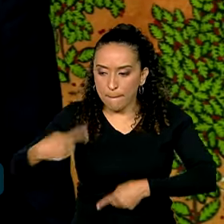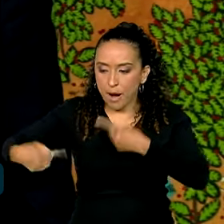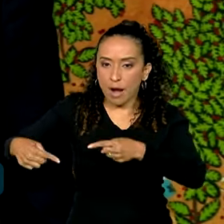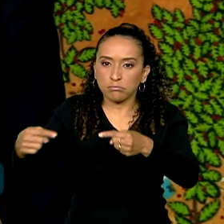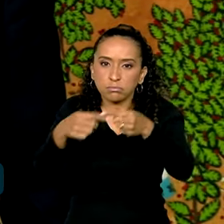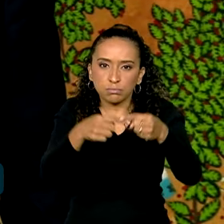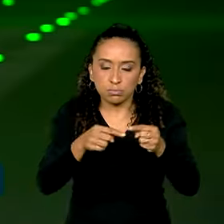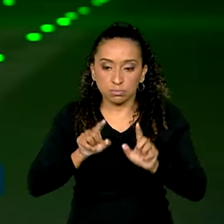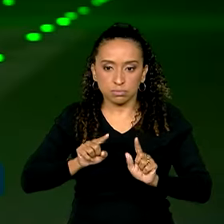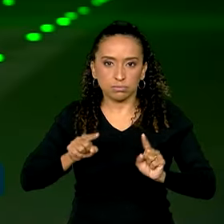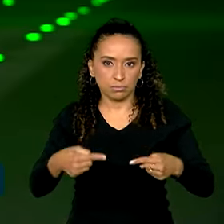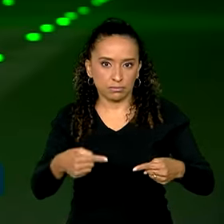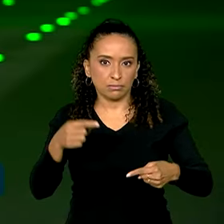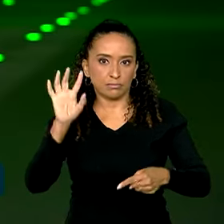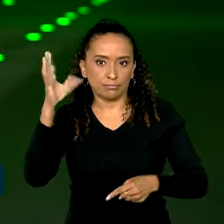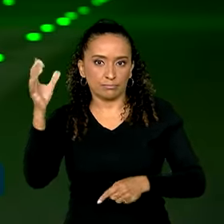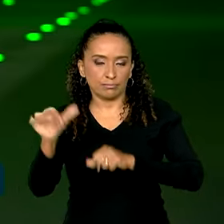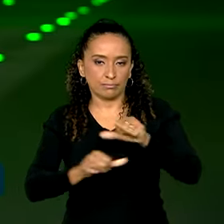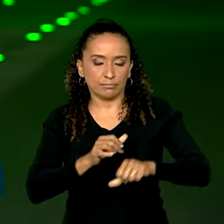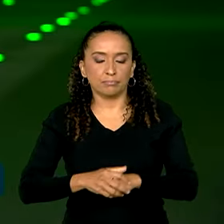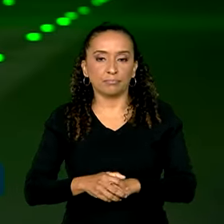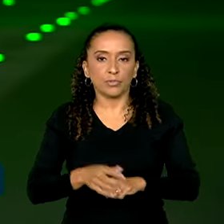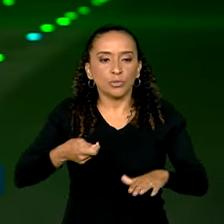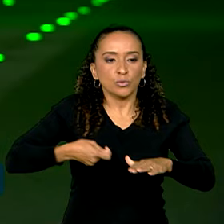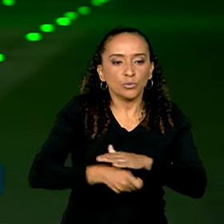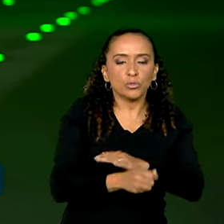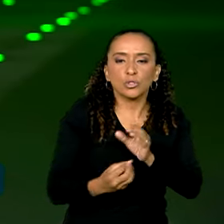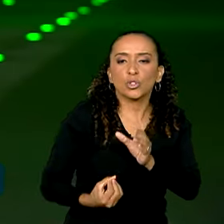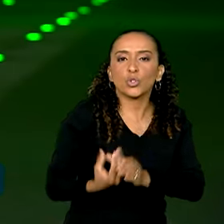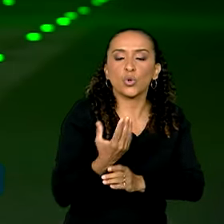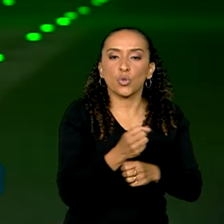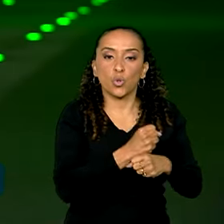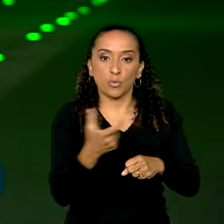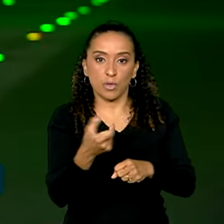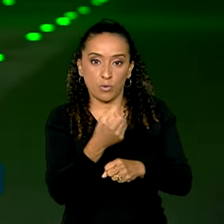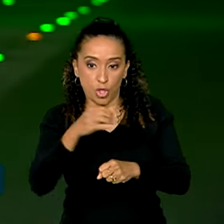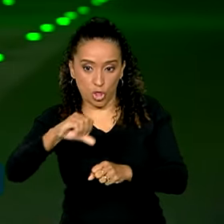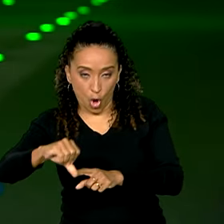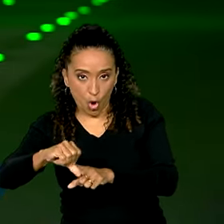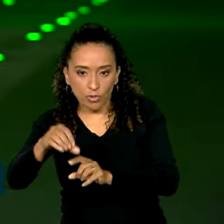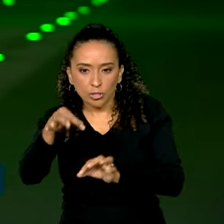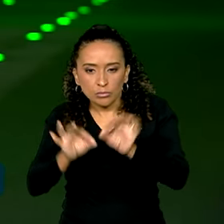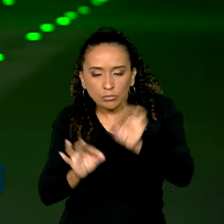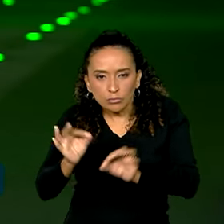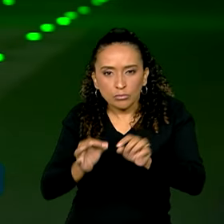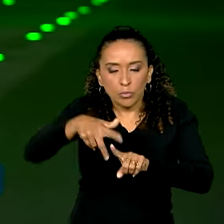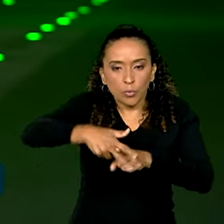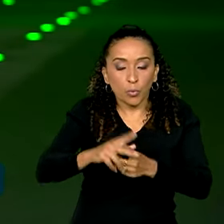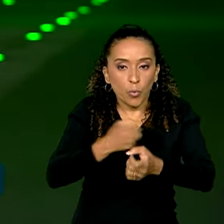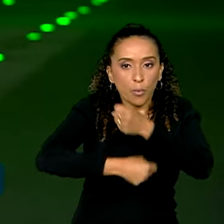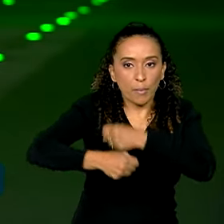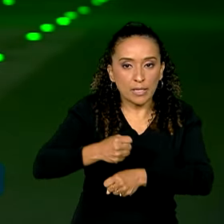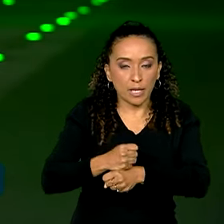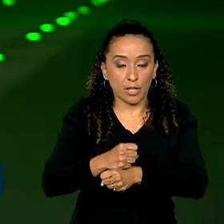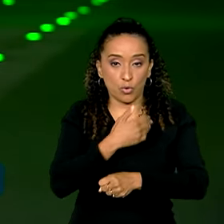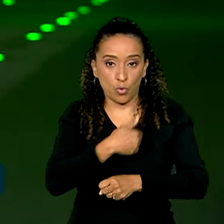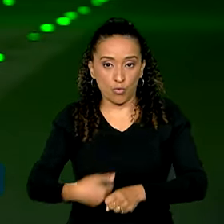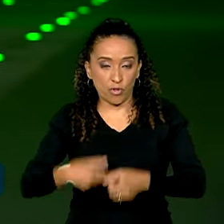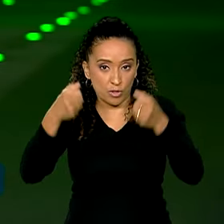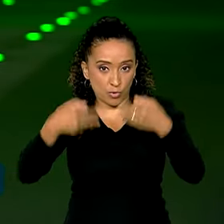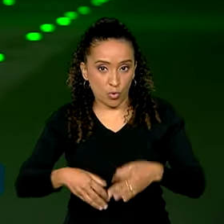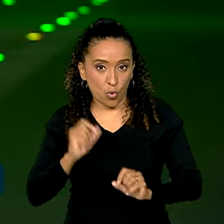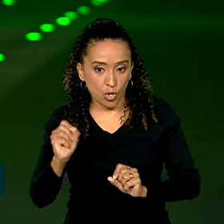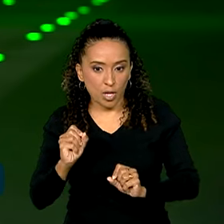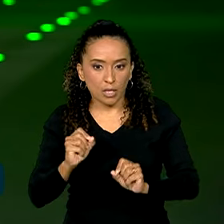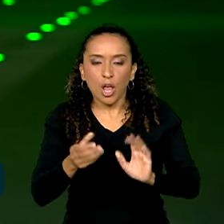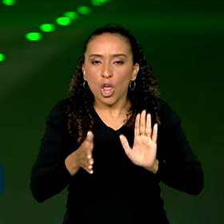emergência climática. O Fundo Clima foi criado em 2009 e reformulado do ano passado. Segundo o governo, esse novo